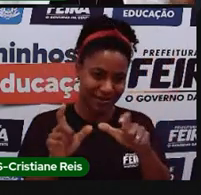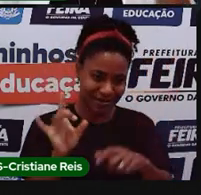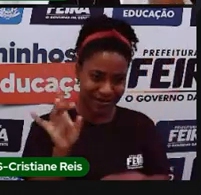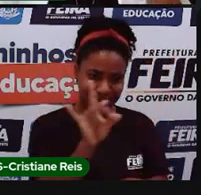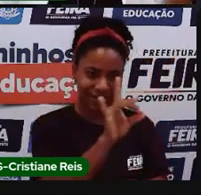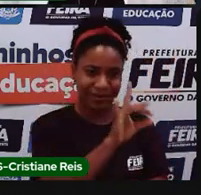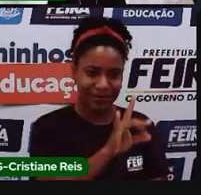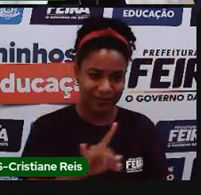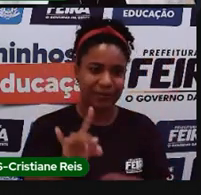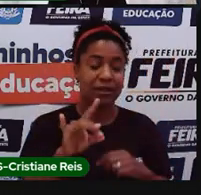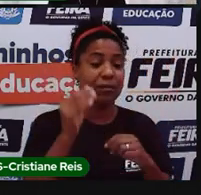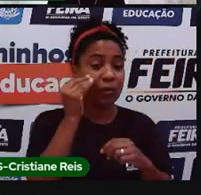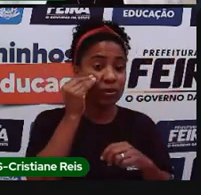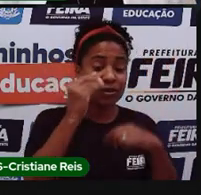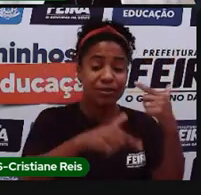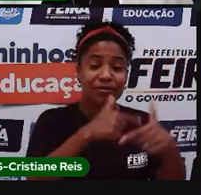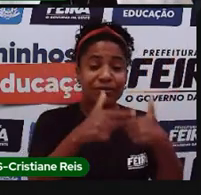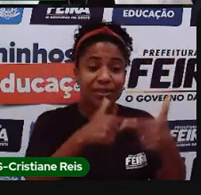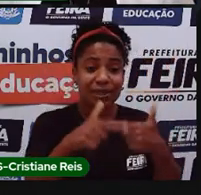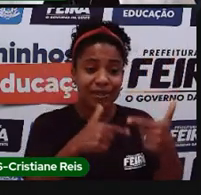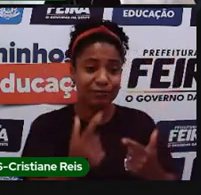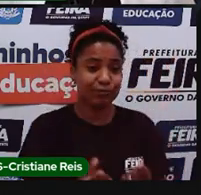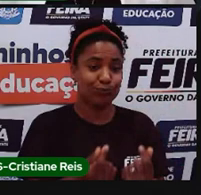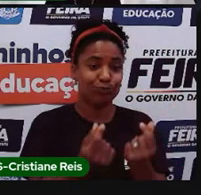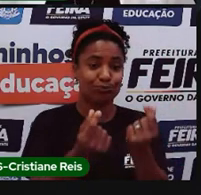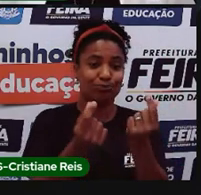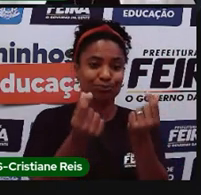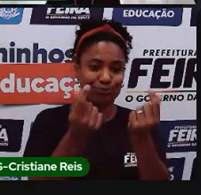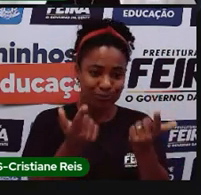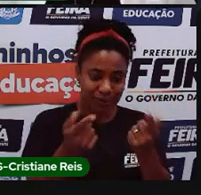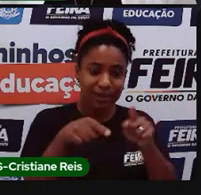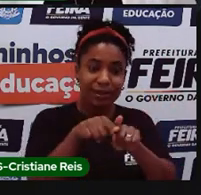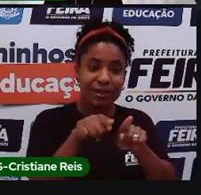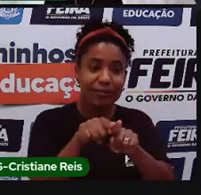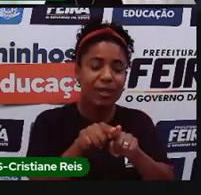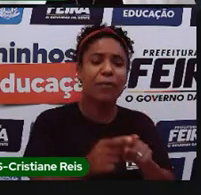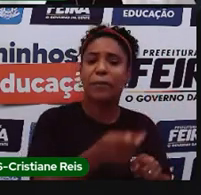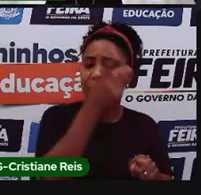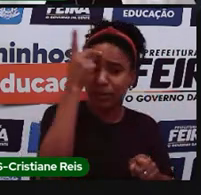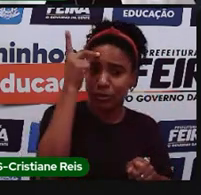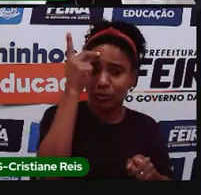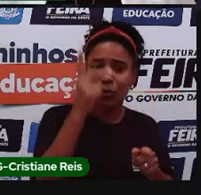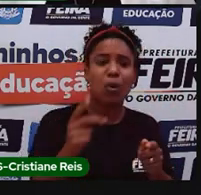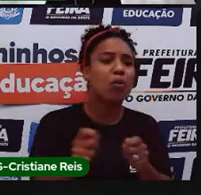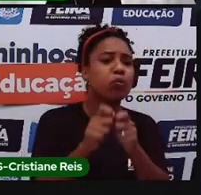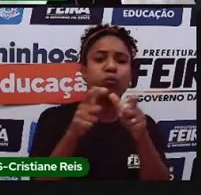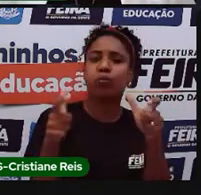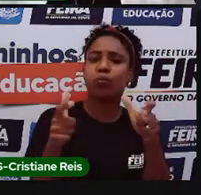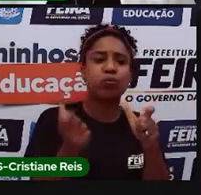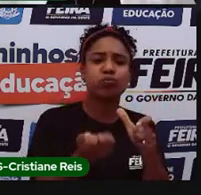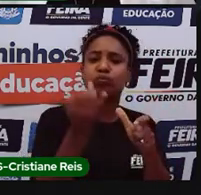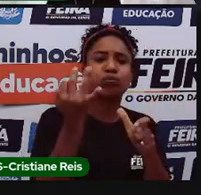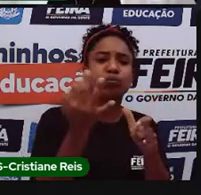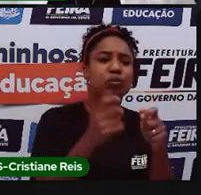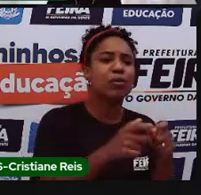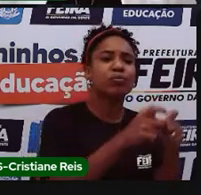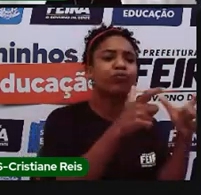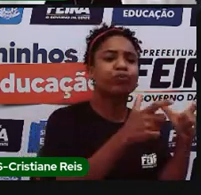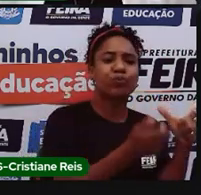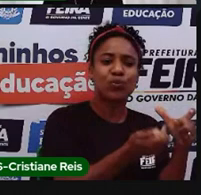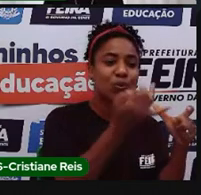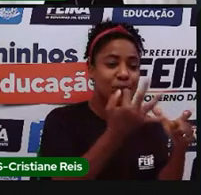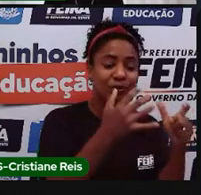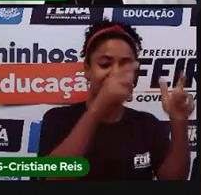fala de atividade, né, que tem uma certa rentabilidade. mapas demográficos, que a distribuição da população em determinada região,